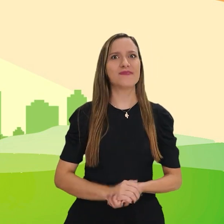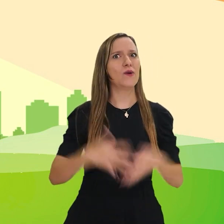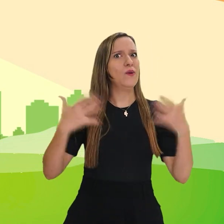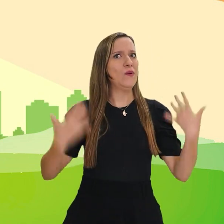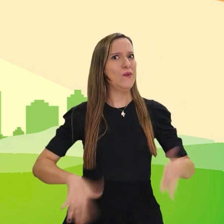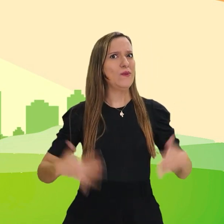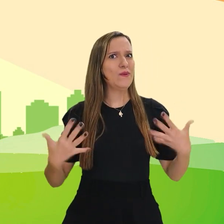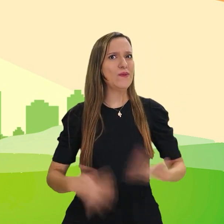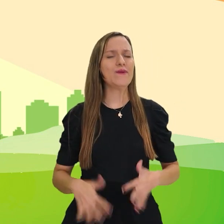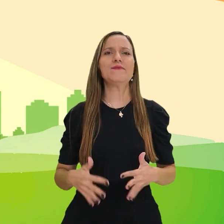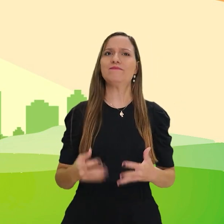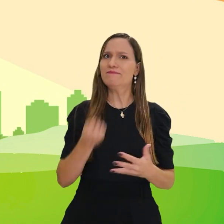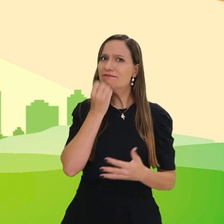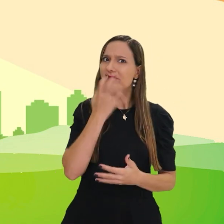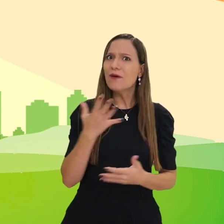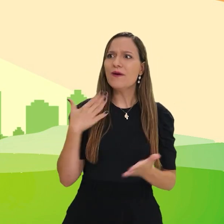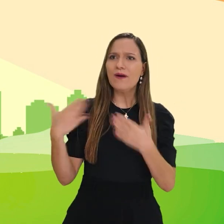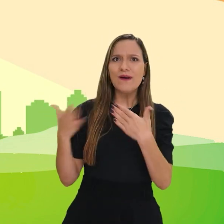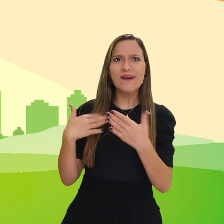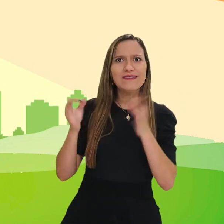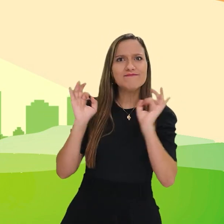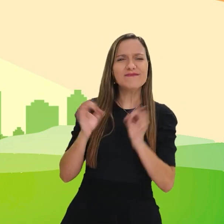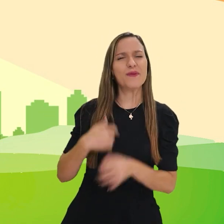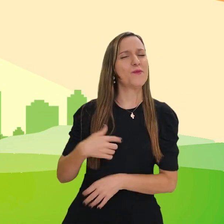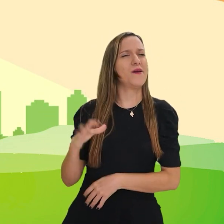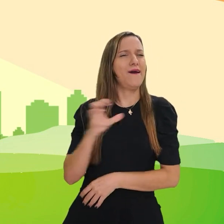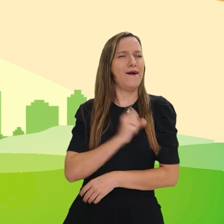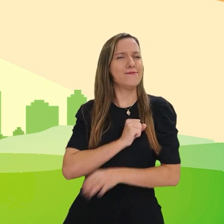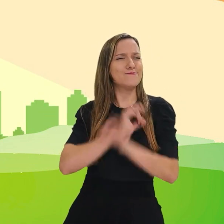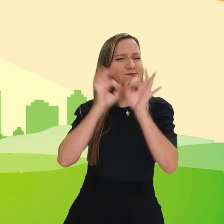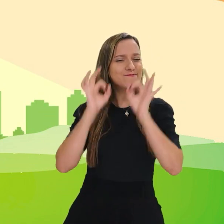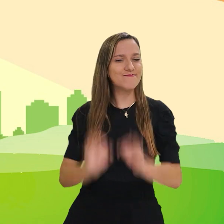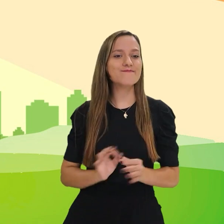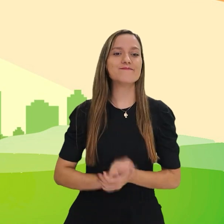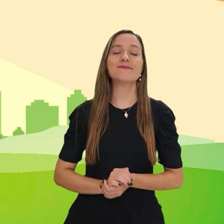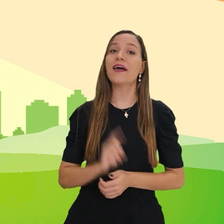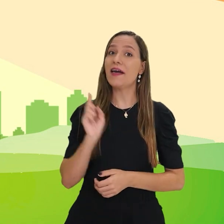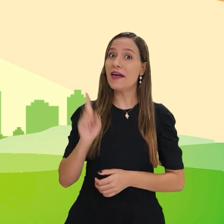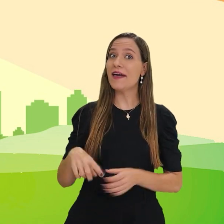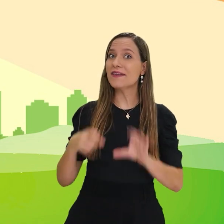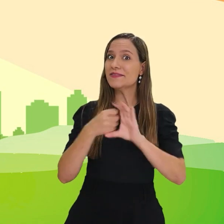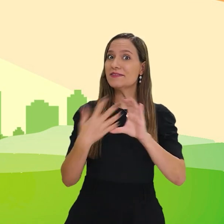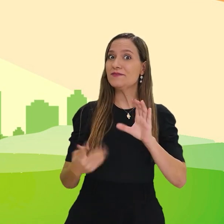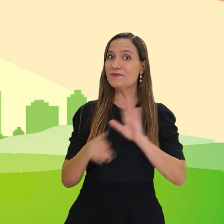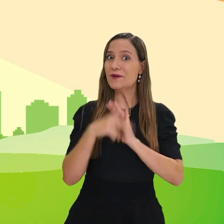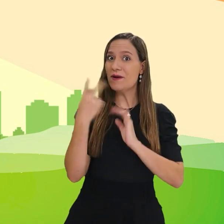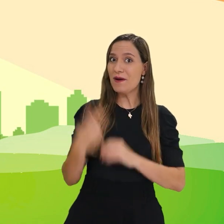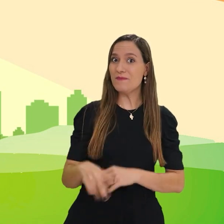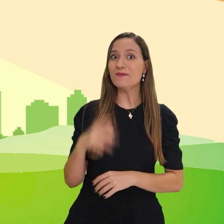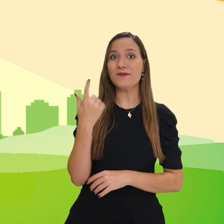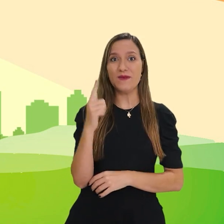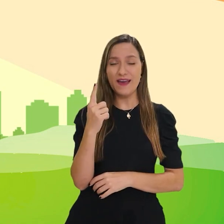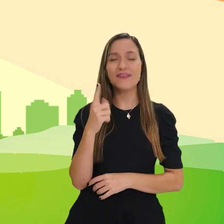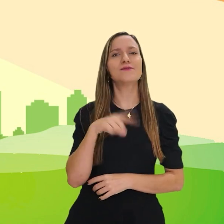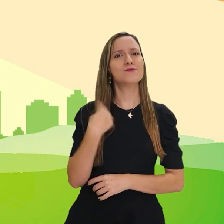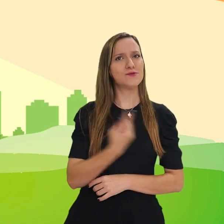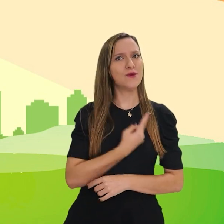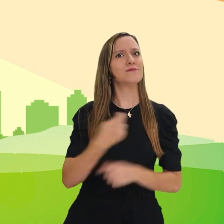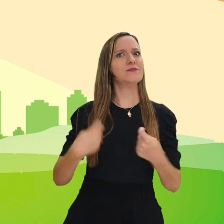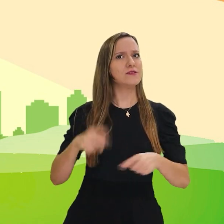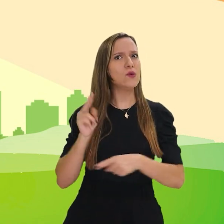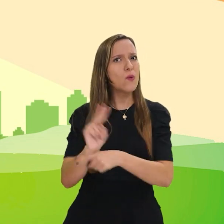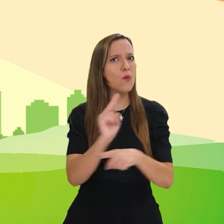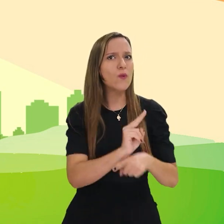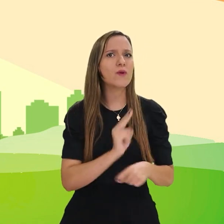Nossa, gente, quanta riqueza nesse papo. Eu amo esse lugar. Aliás, essa é uma característica de Goiânia que nós